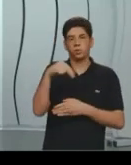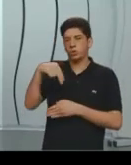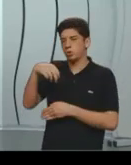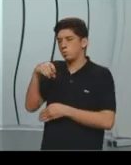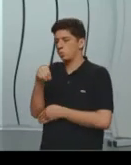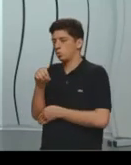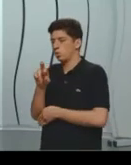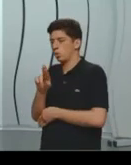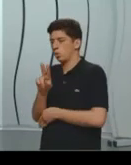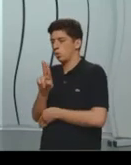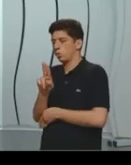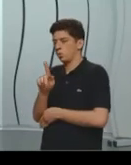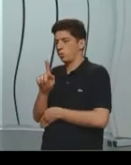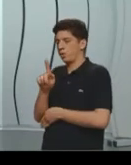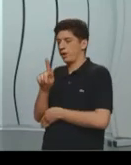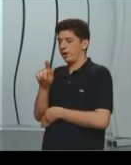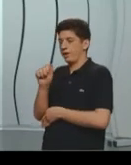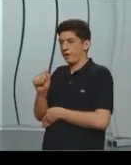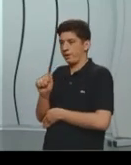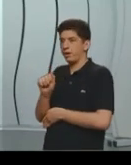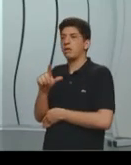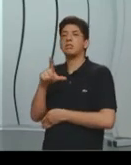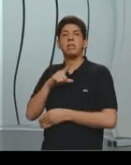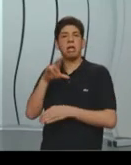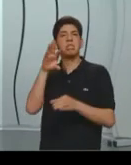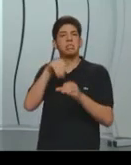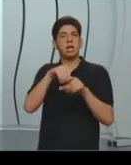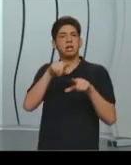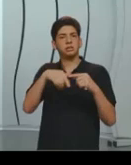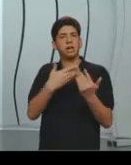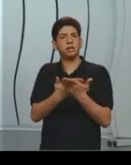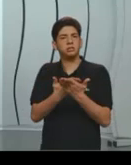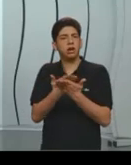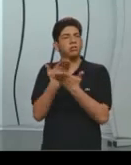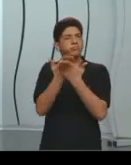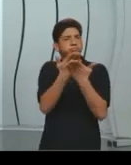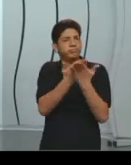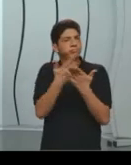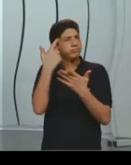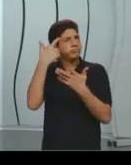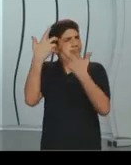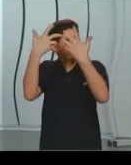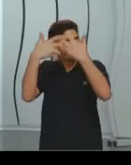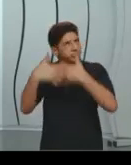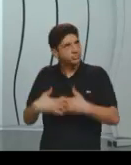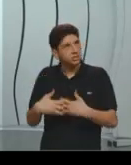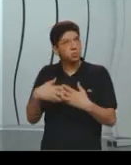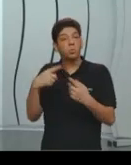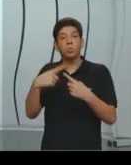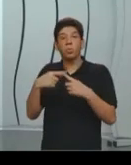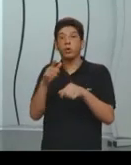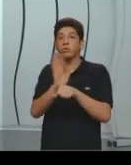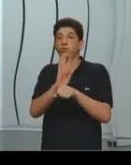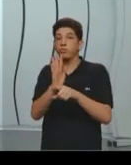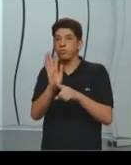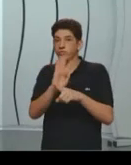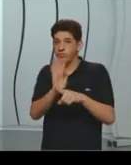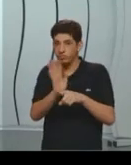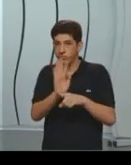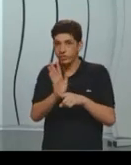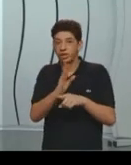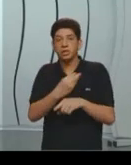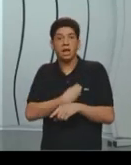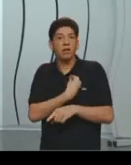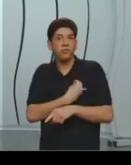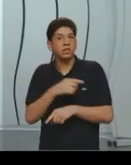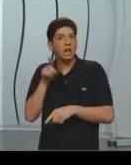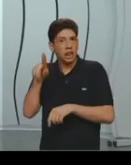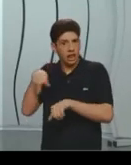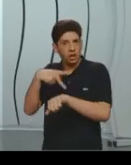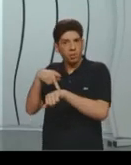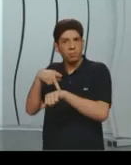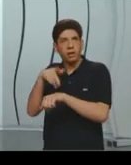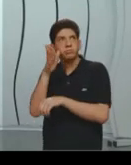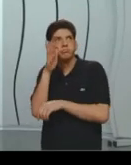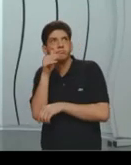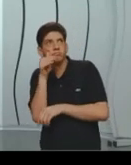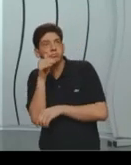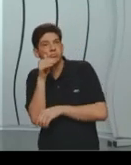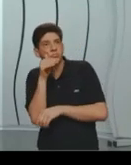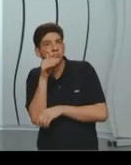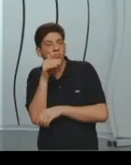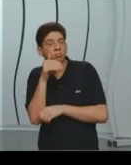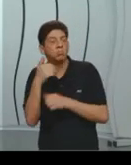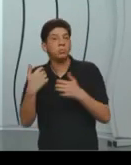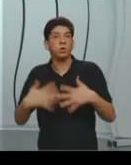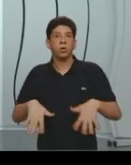e a gente faz esse exercício na sala de aula, o aluno vai assistir o vídeo de como é a vida na Noruega, impressionante. Uma coisa que assusta muito, que lá não tem